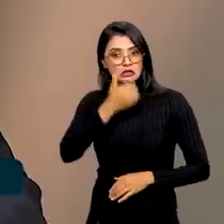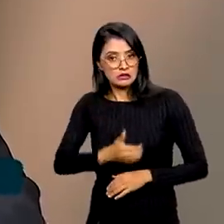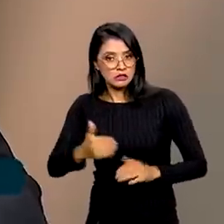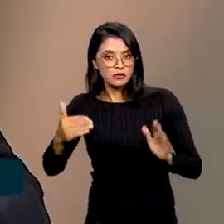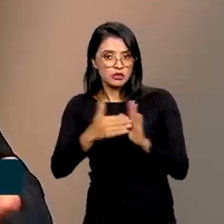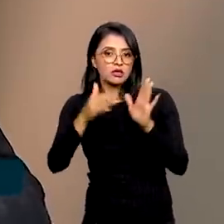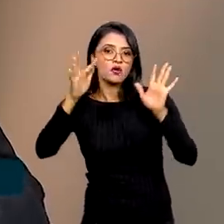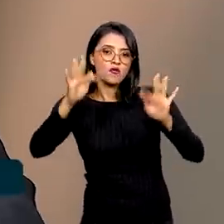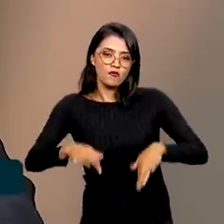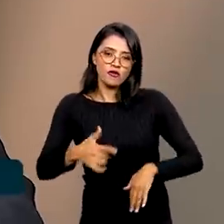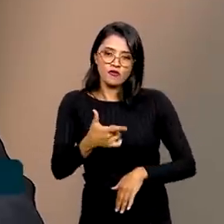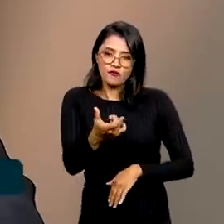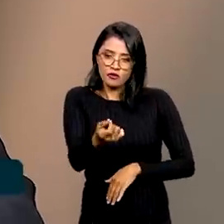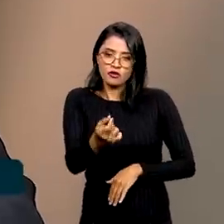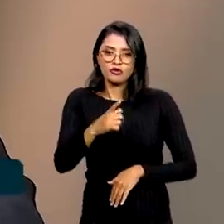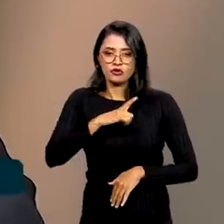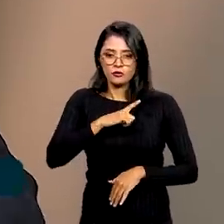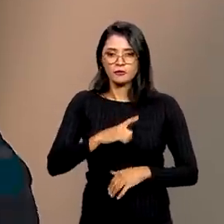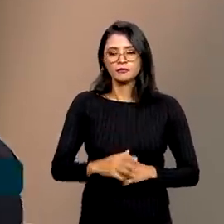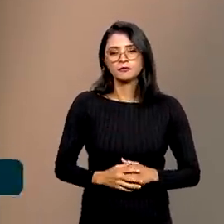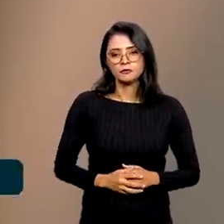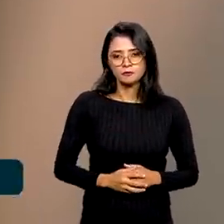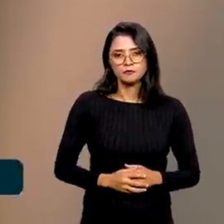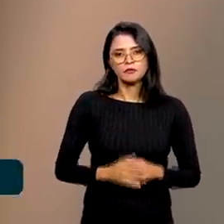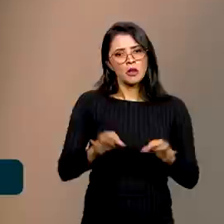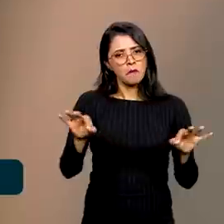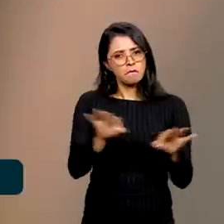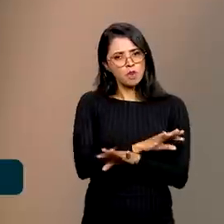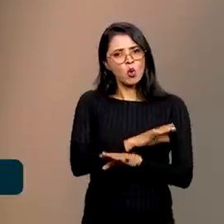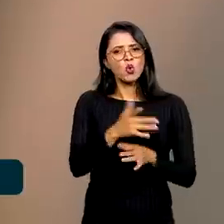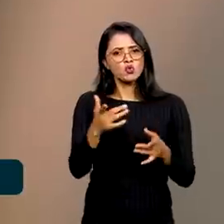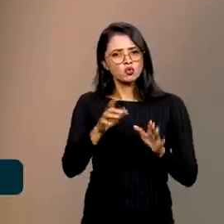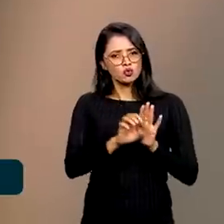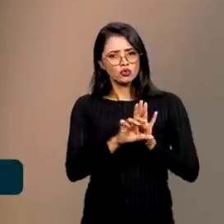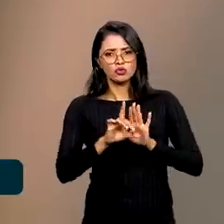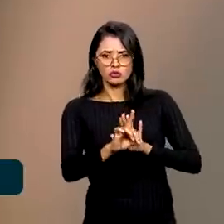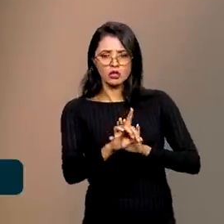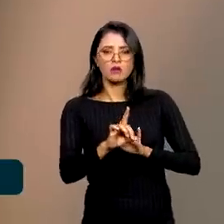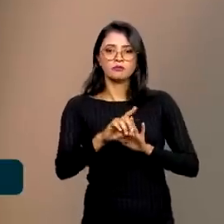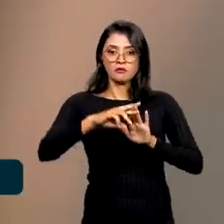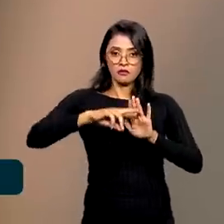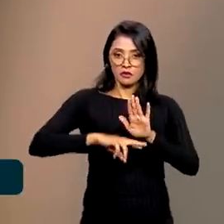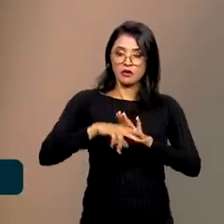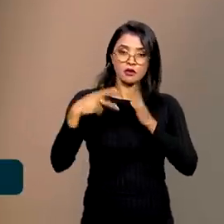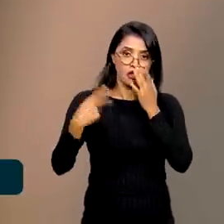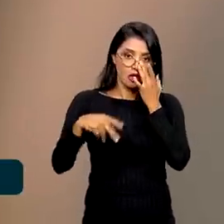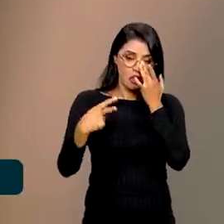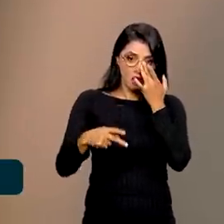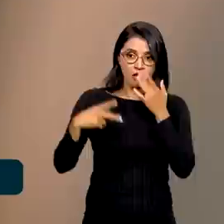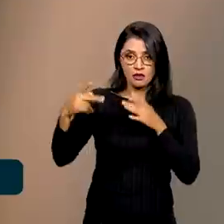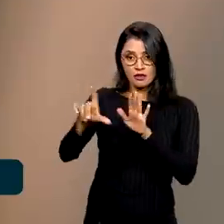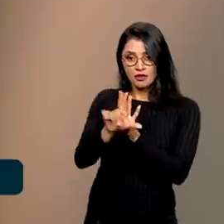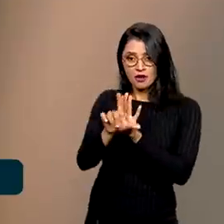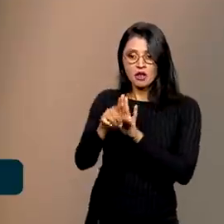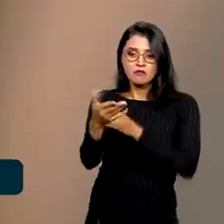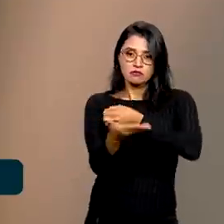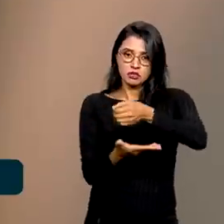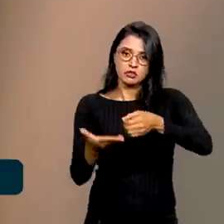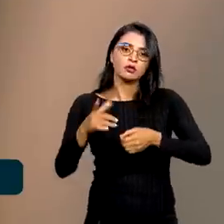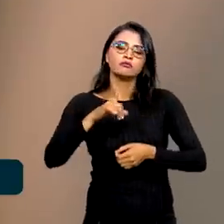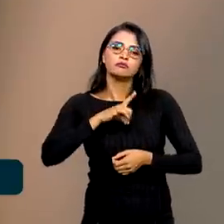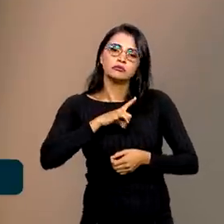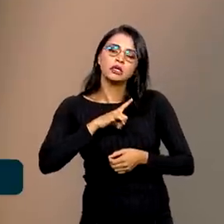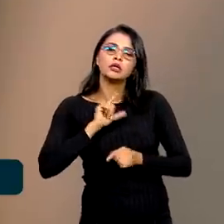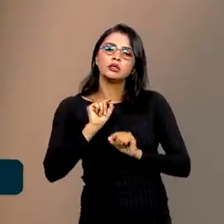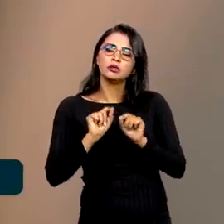de dezembro, dia 20. E uma vez lançado o edital, pela regra vigente da lei, você tem,